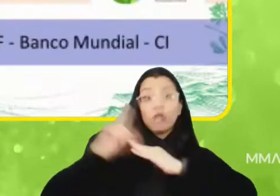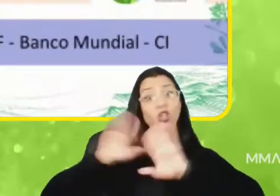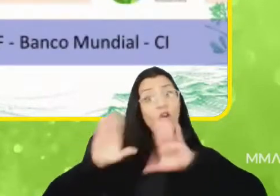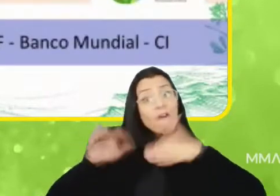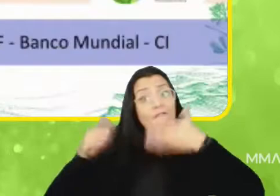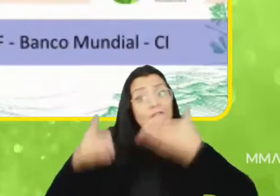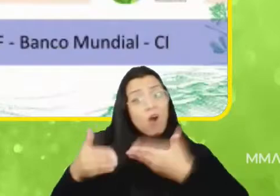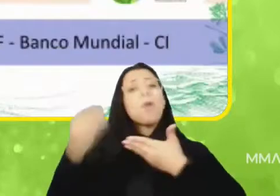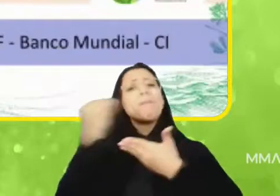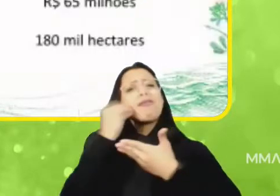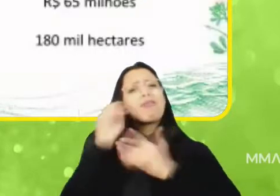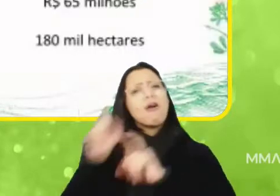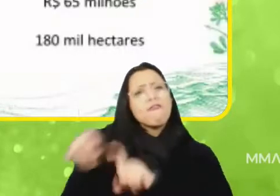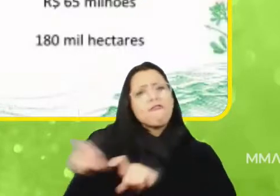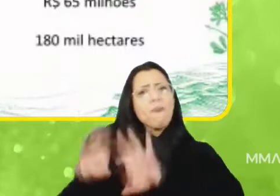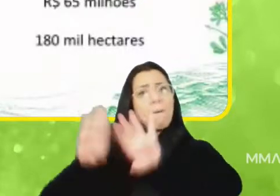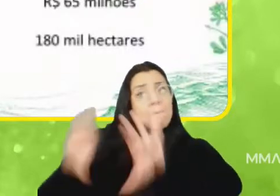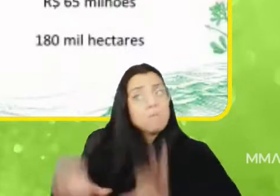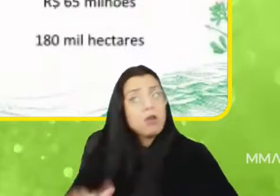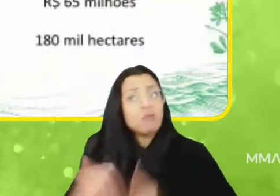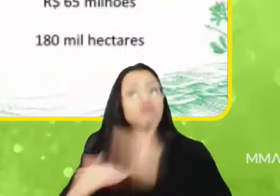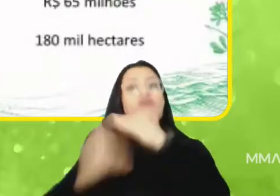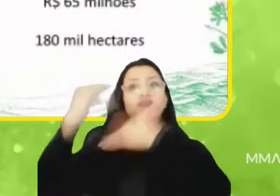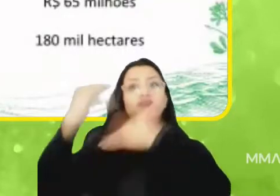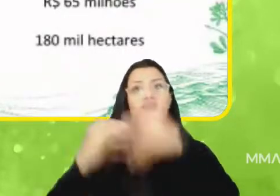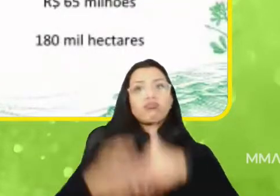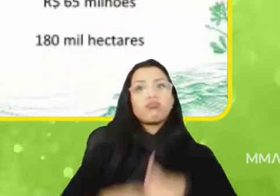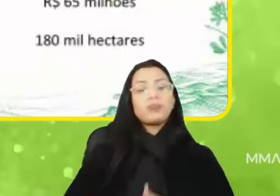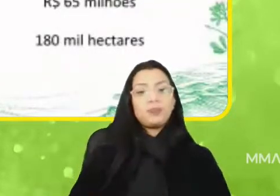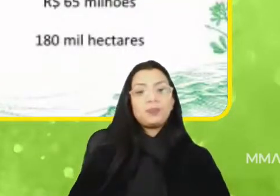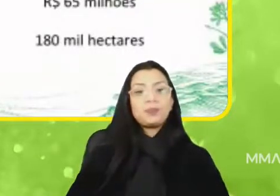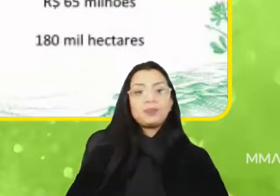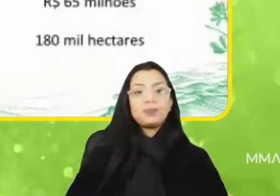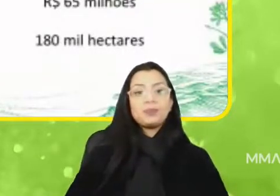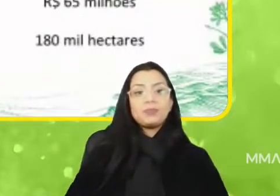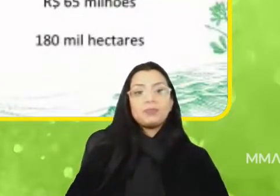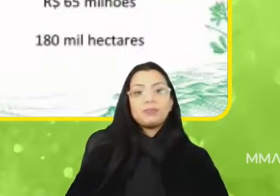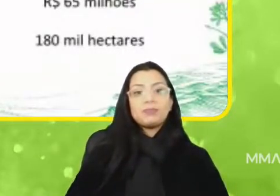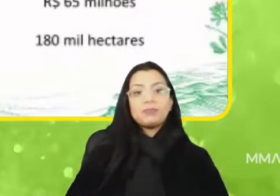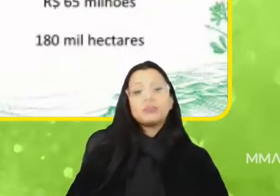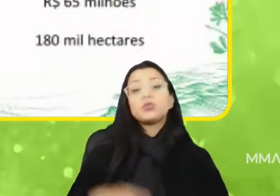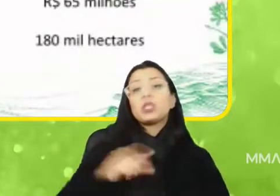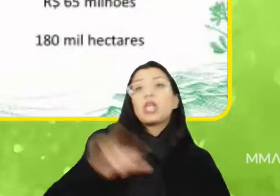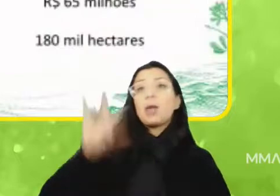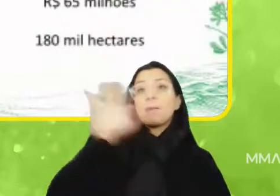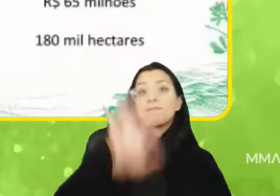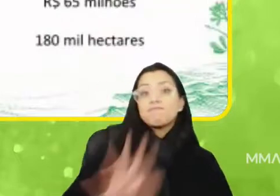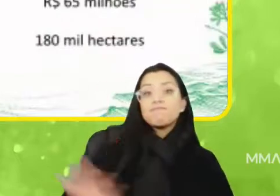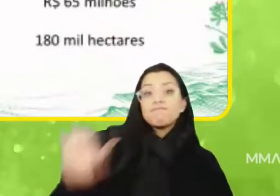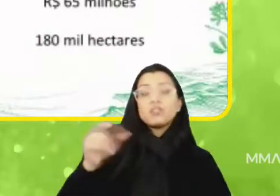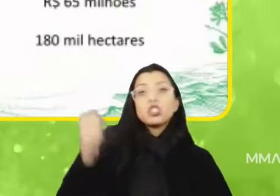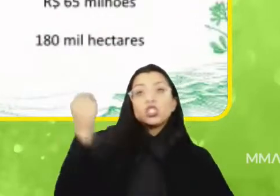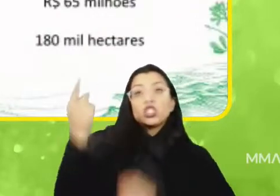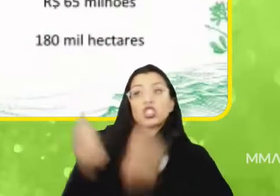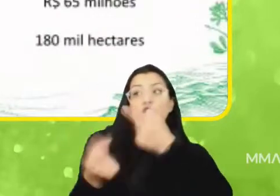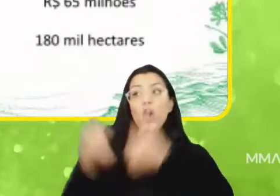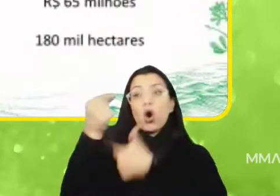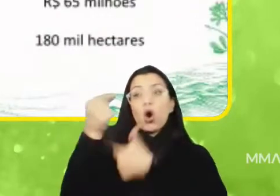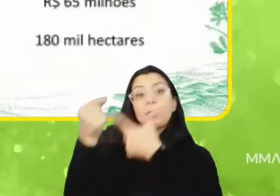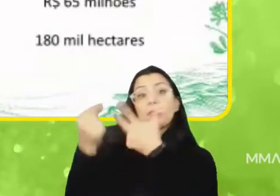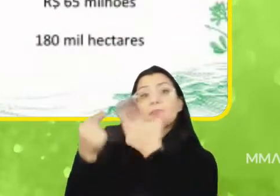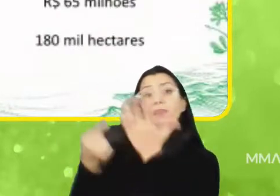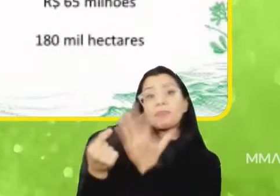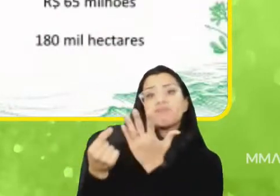da vegetação nativa. Então, aqui só um pouco do panorama que a gente tem de alguns deles. O Mata